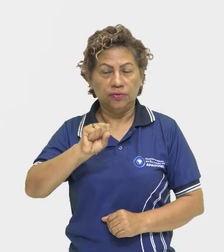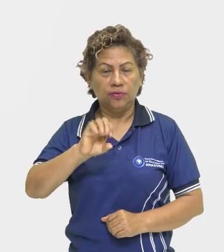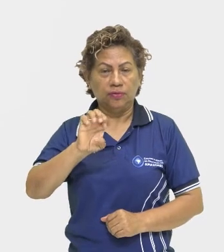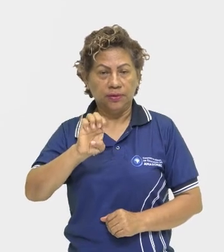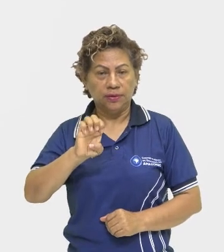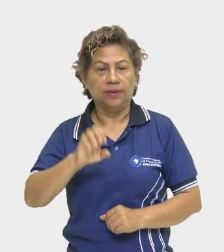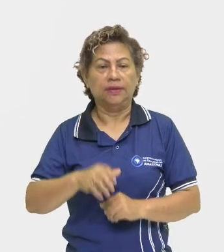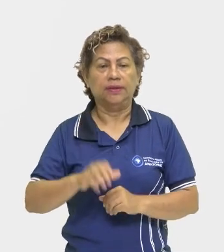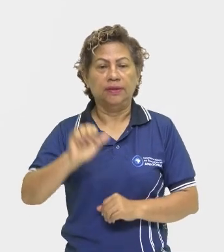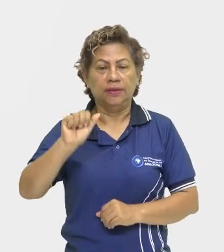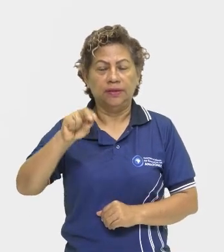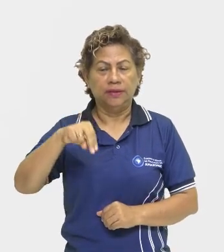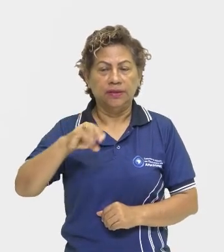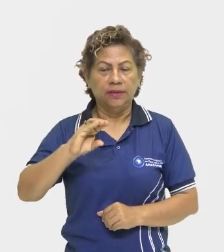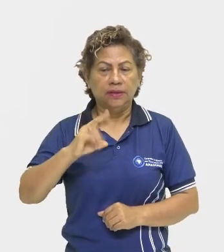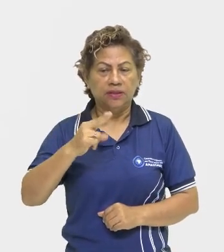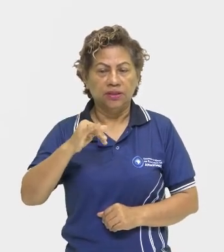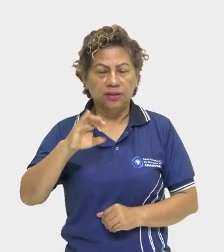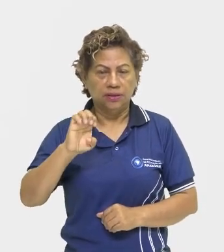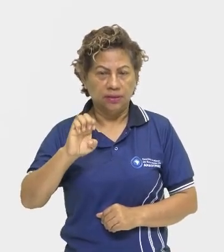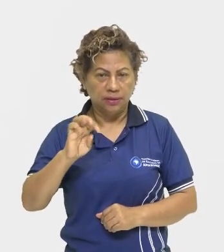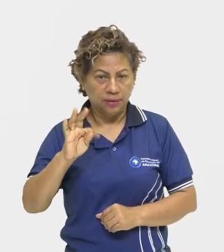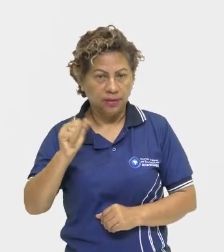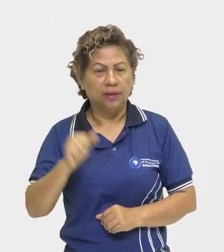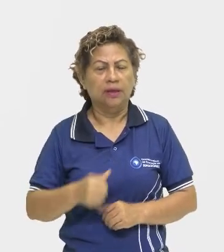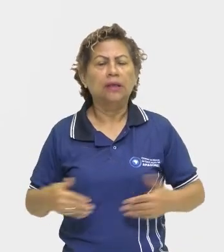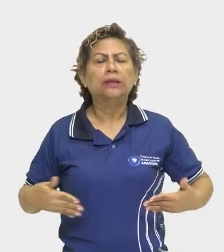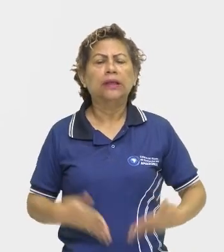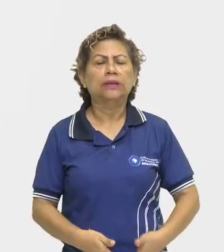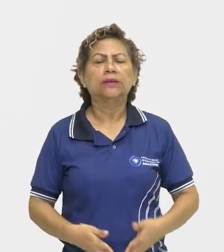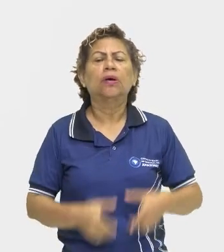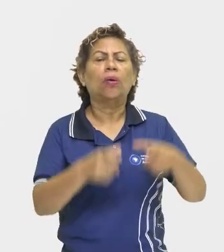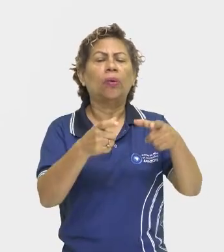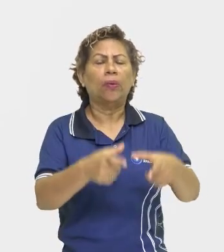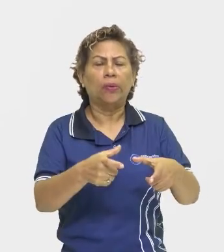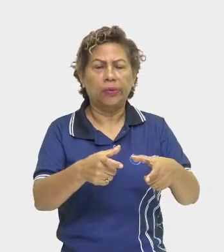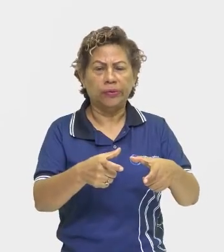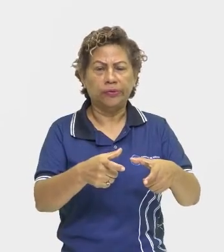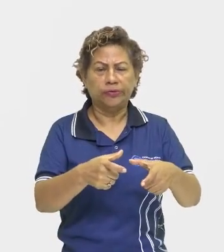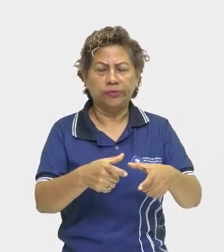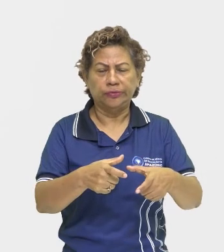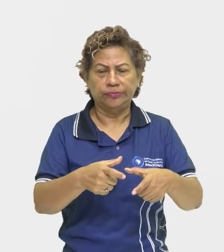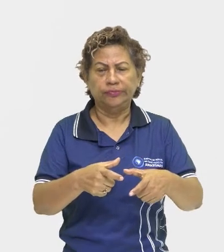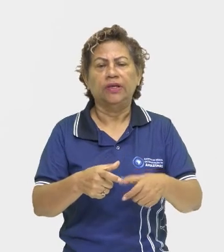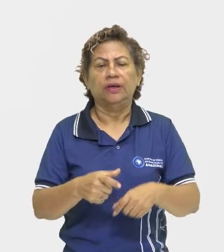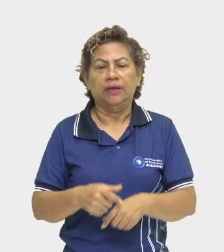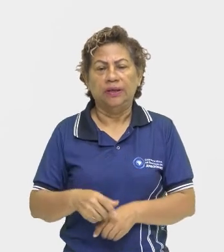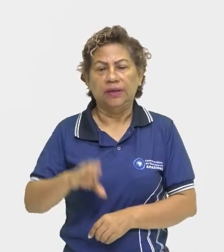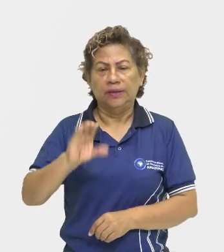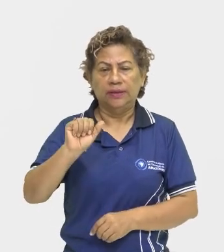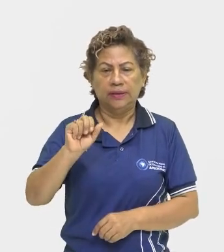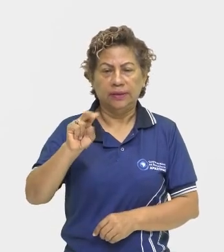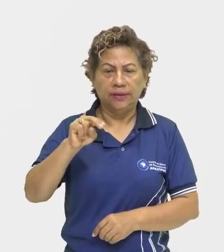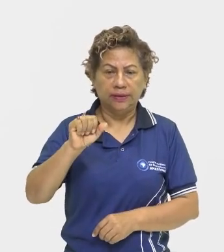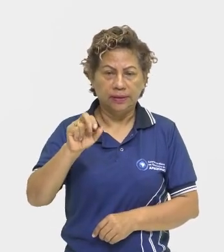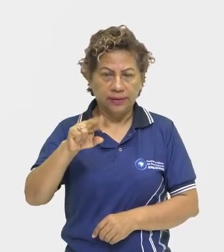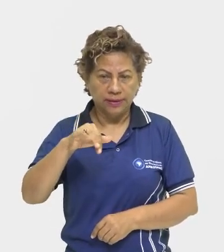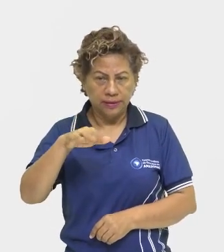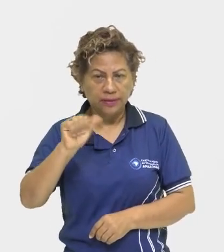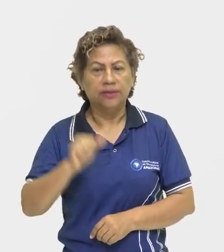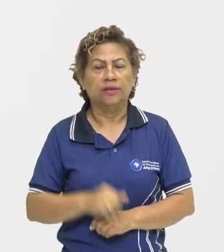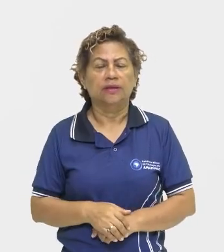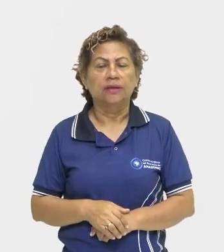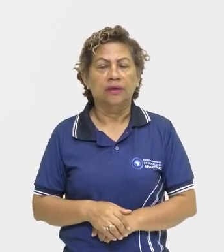Ilhas Canárias e aos 19 anos ele veio para o Brasil para ajudar, né, o padre Manuel da Nóbrega